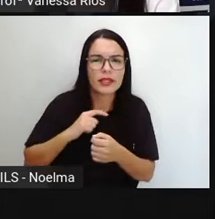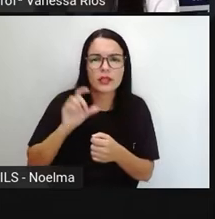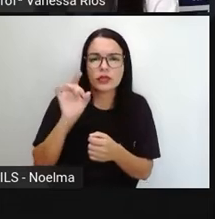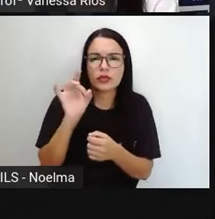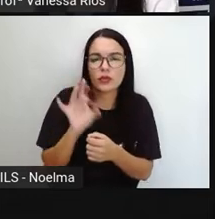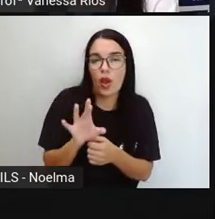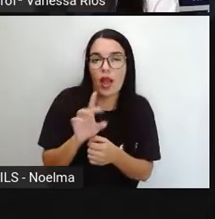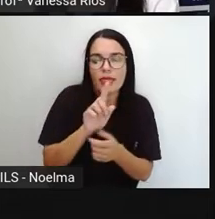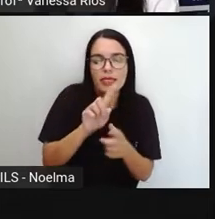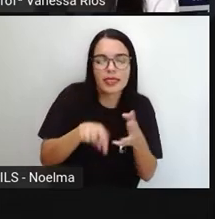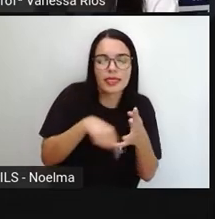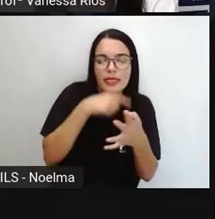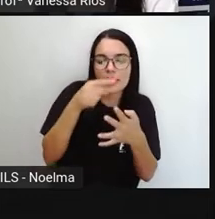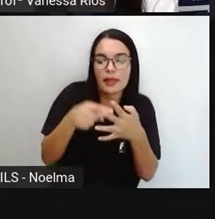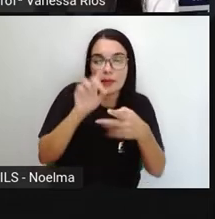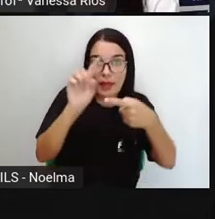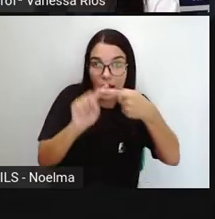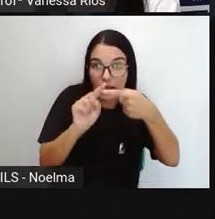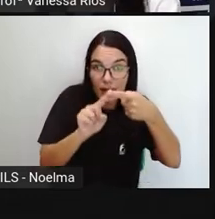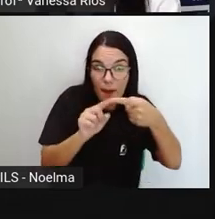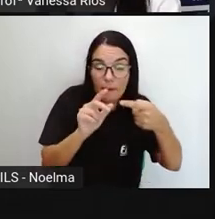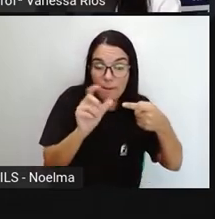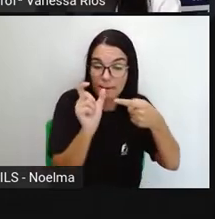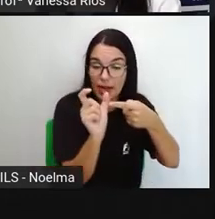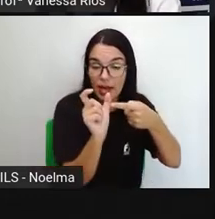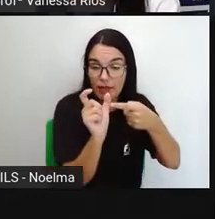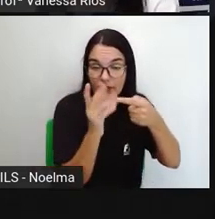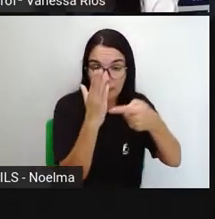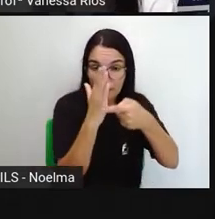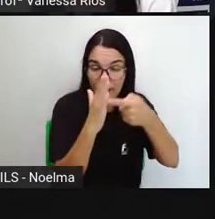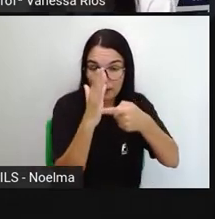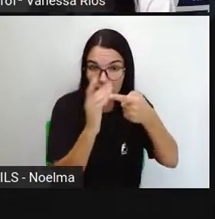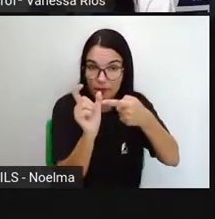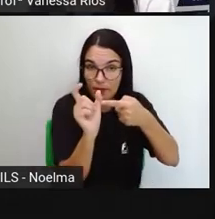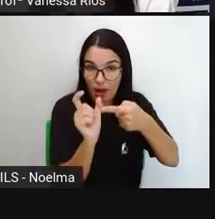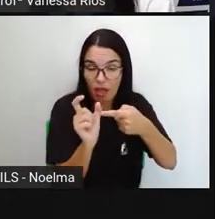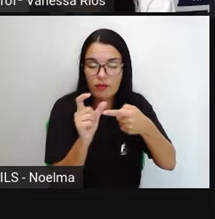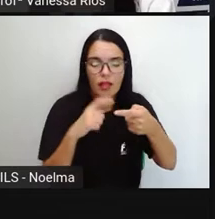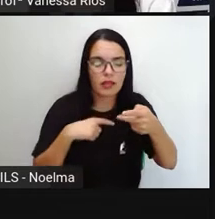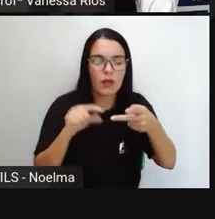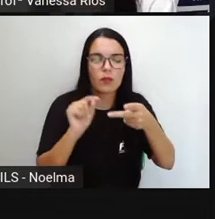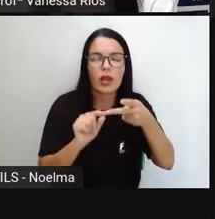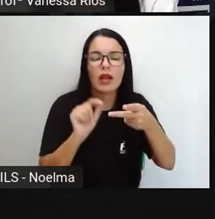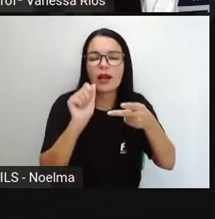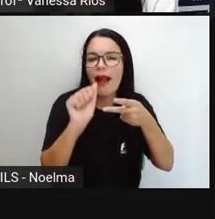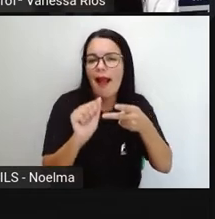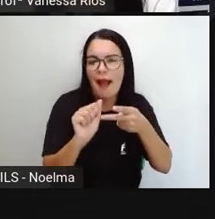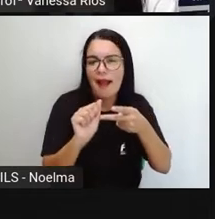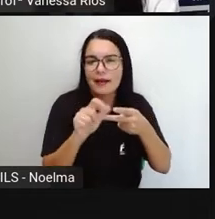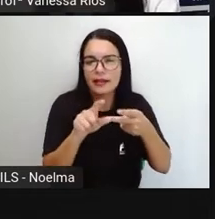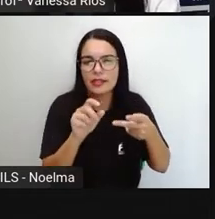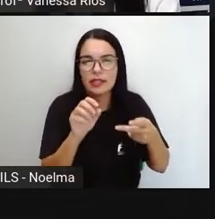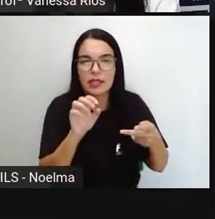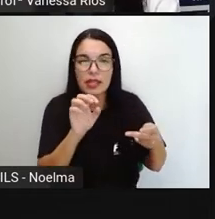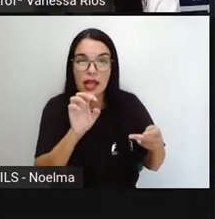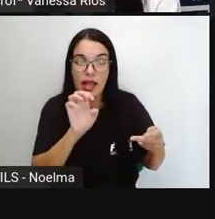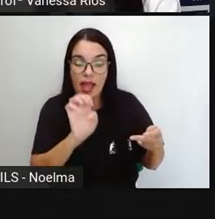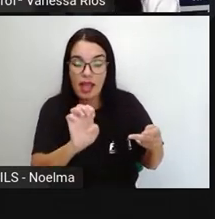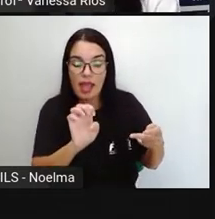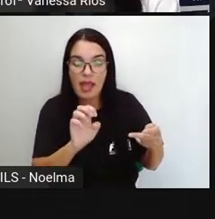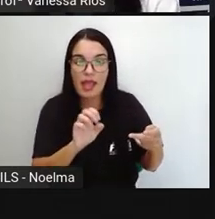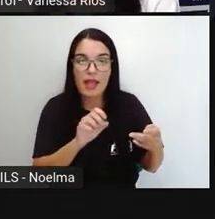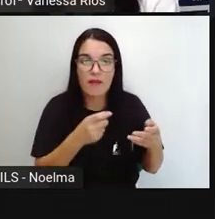percebe aqui destacado em vermelho. No caso, a vogal temática aqui do verbo cantar é o ar, do verbo vender o é.